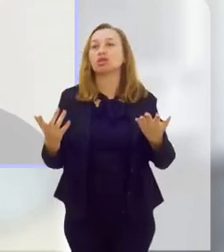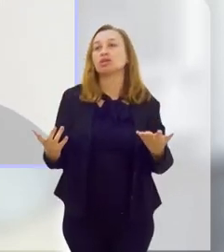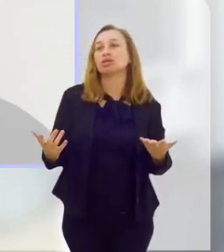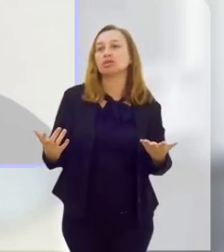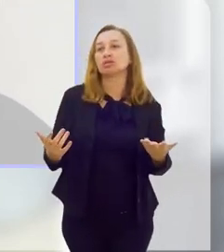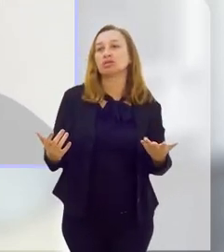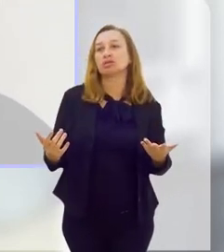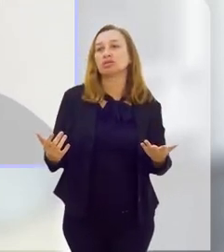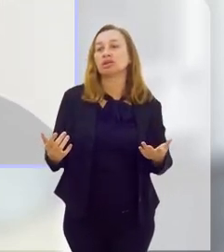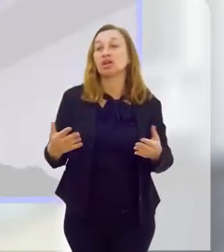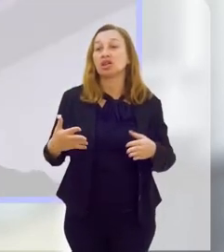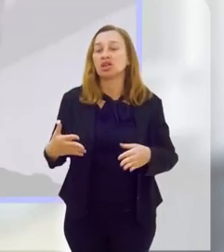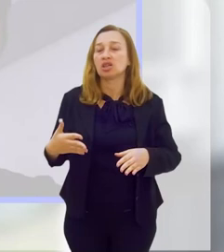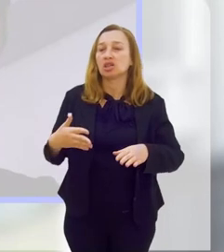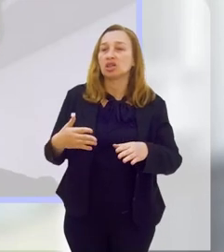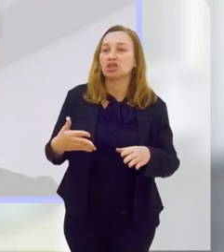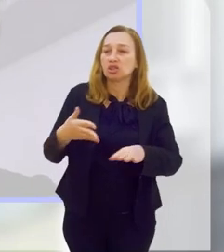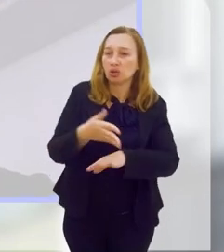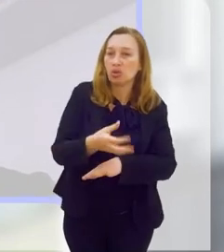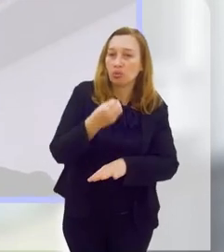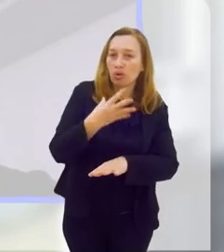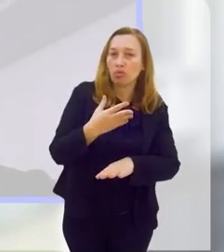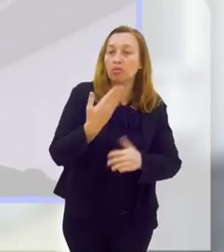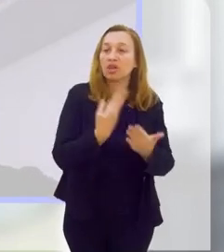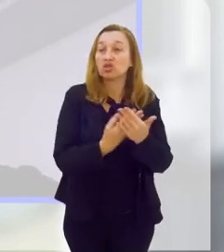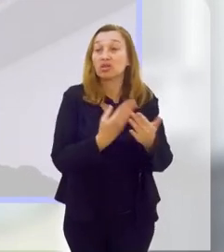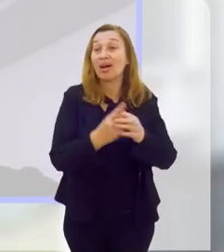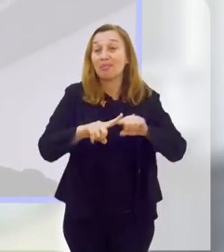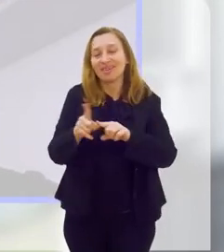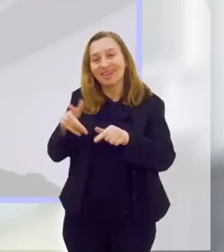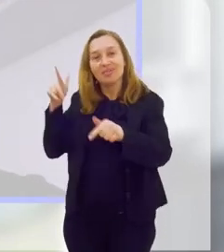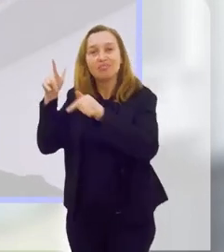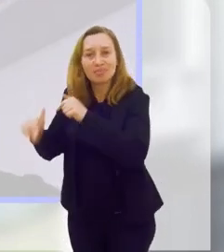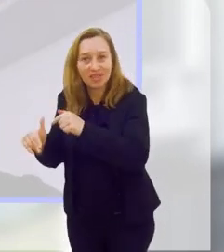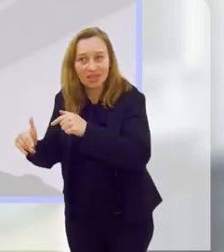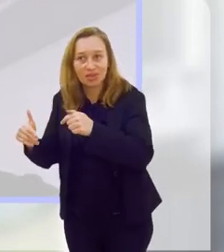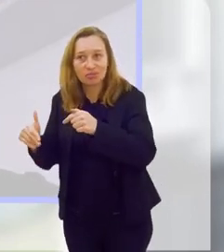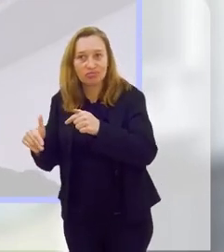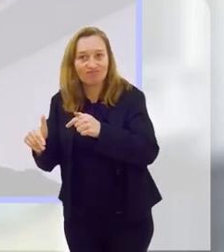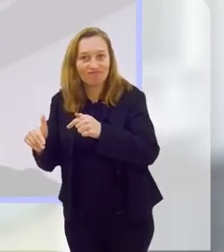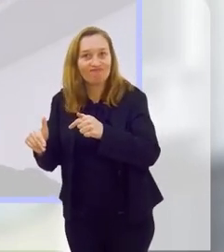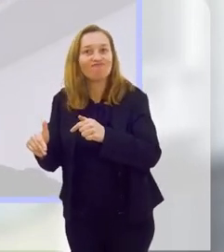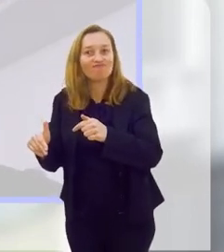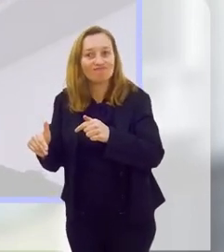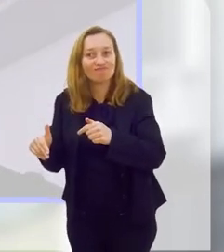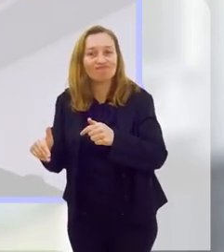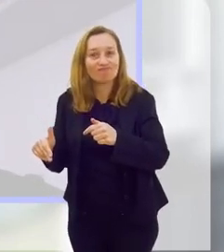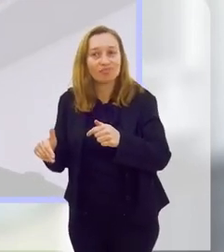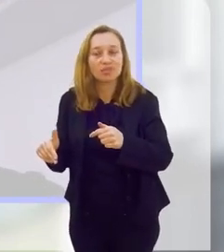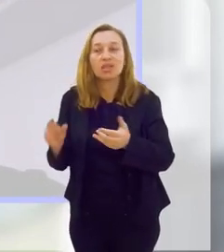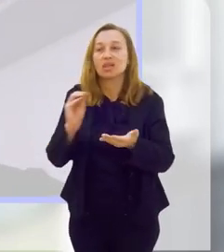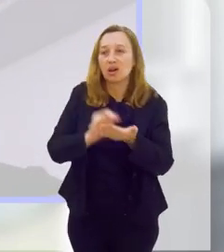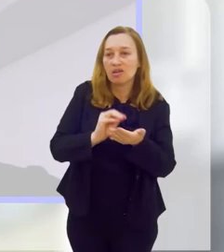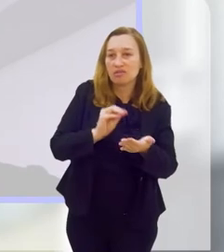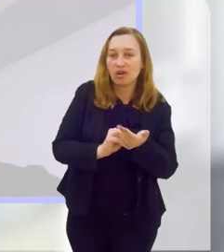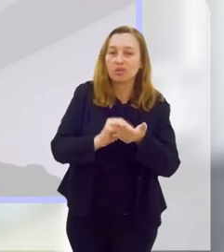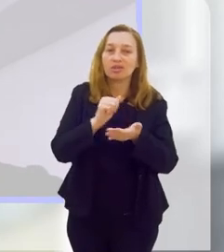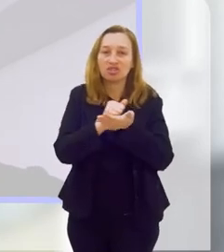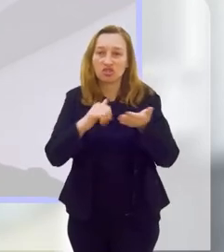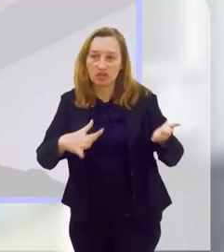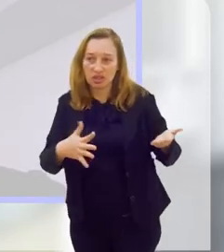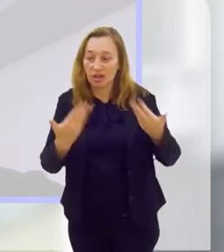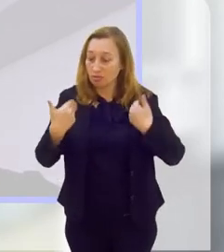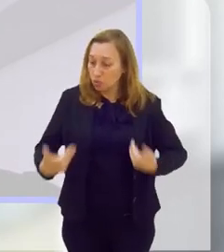que tanto veio para ajudar, mas também está atrapalhando muito. E com a falta da atividade